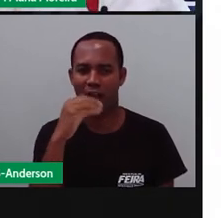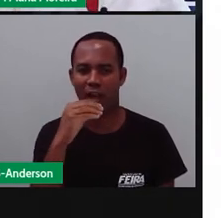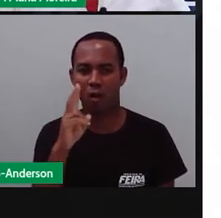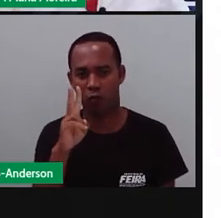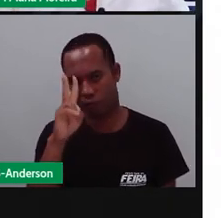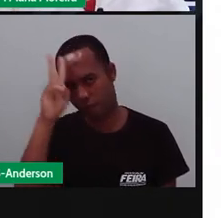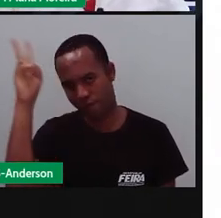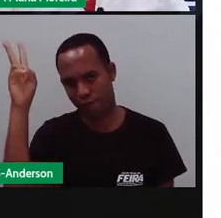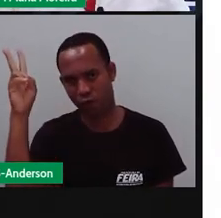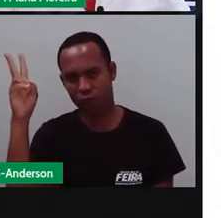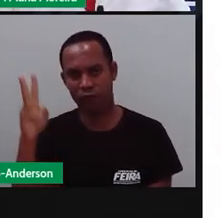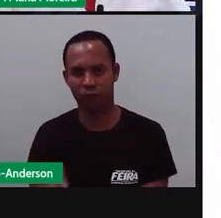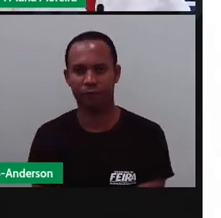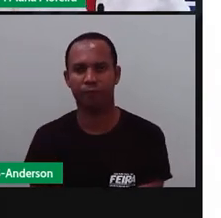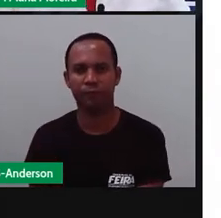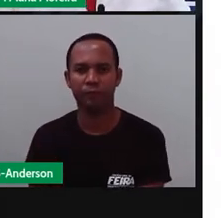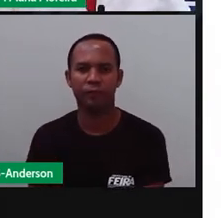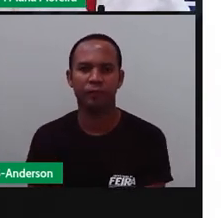Porte.